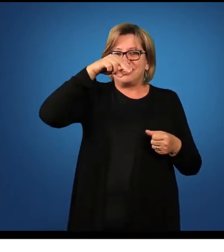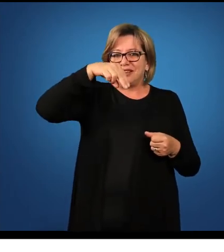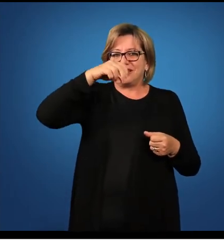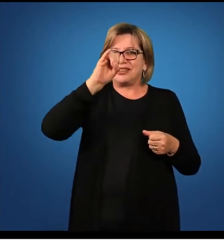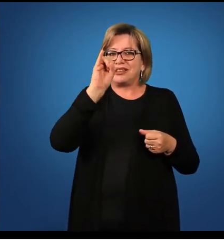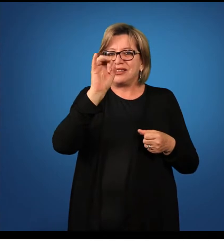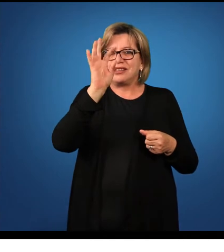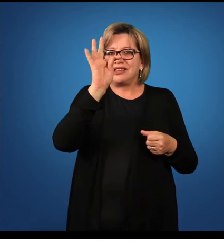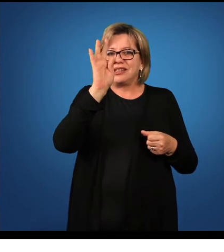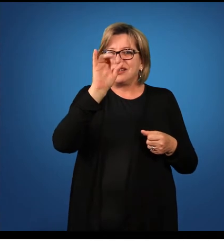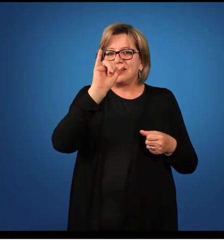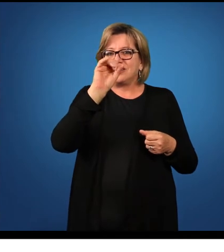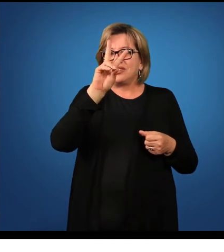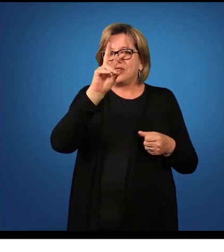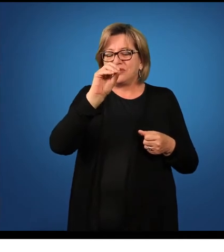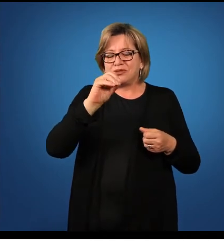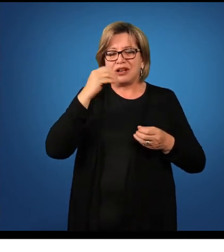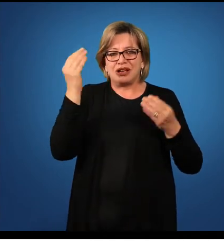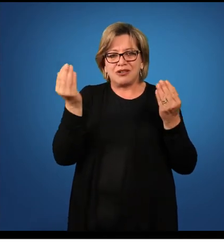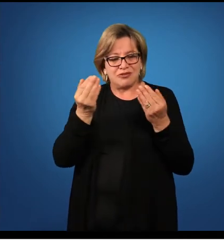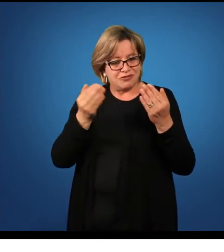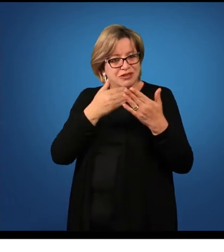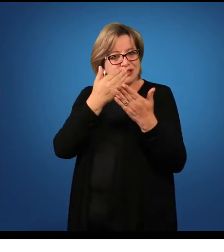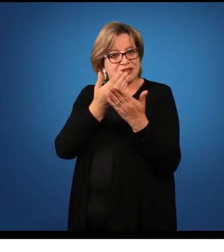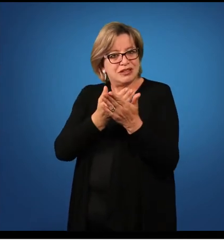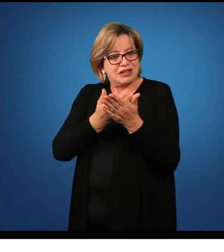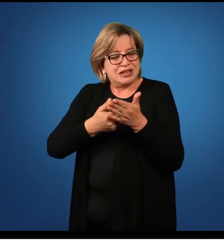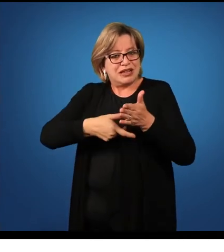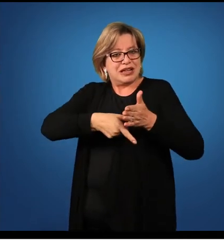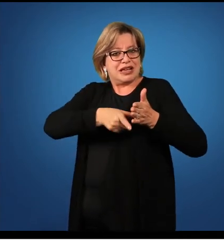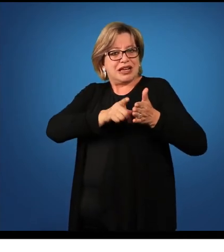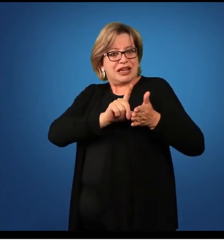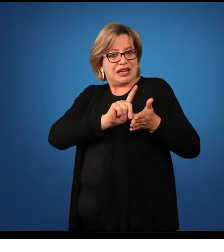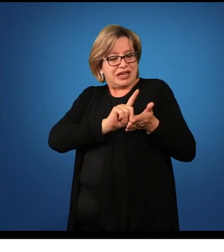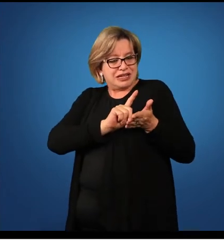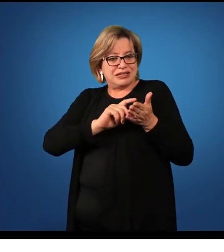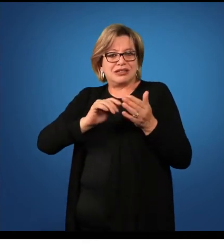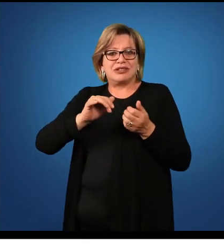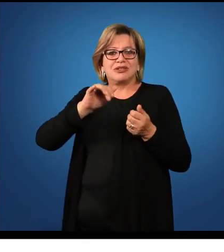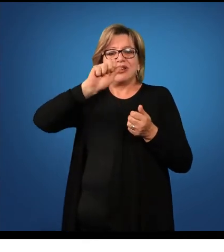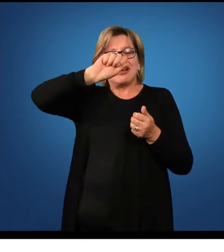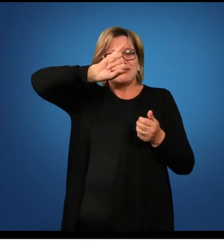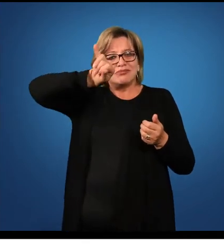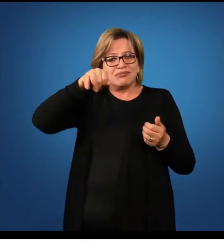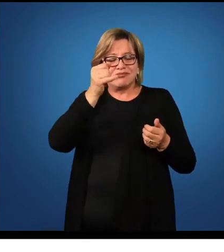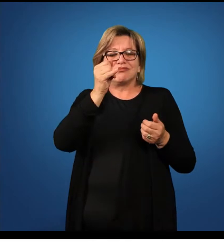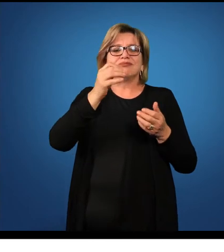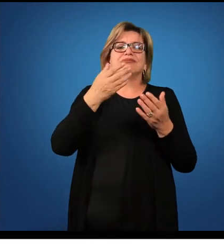Então, é o que veremos, antes aí de entrarmos, então, nos adjuntos adverbiais,